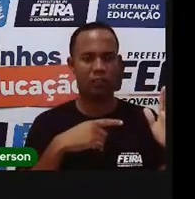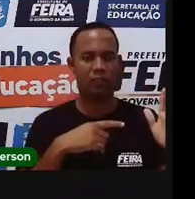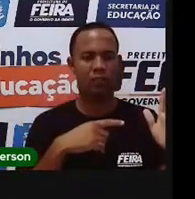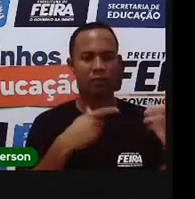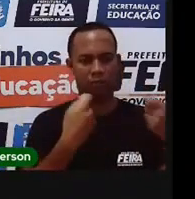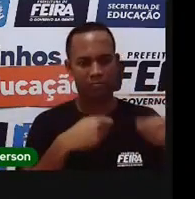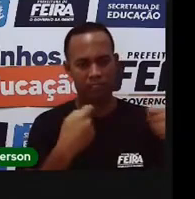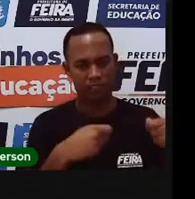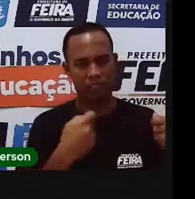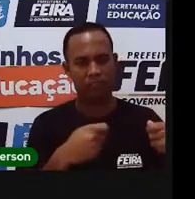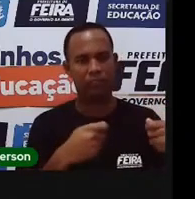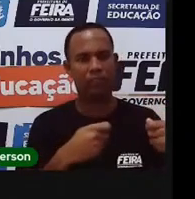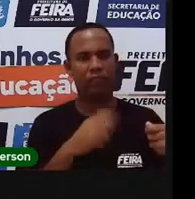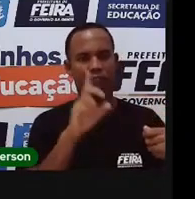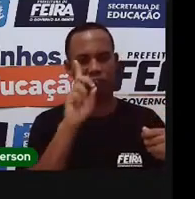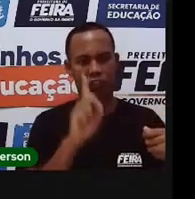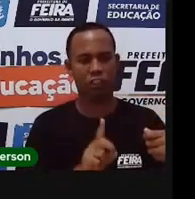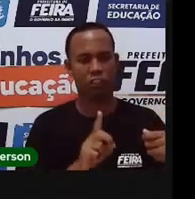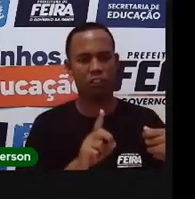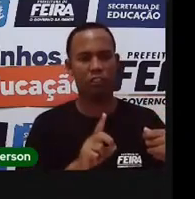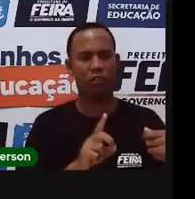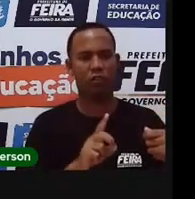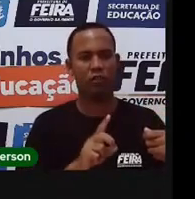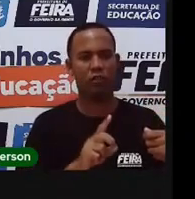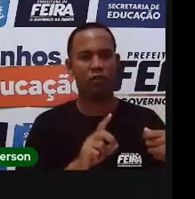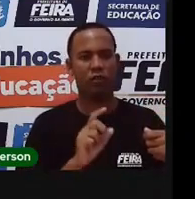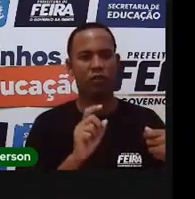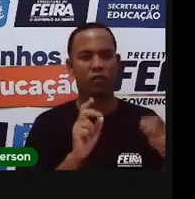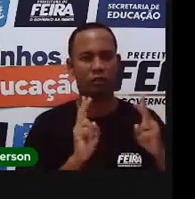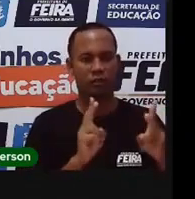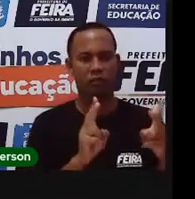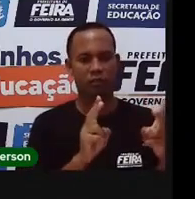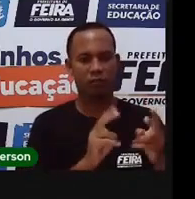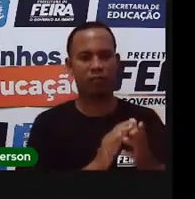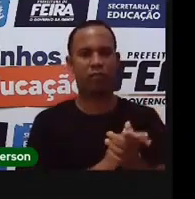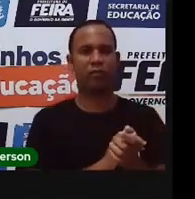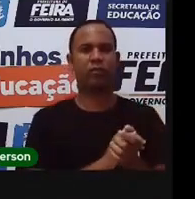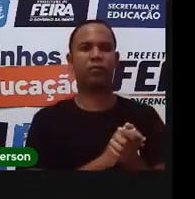Você acha que todo mundo aproveita um pouquinho de água porque tem que tomar água, viu, gente?